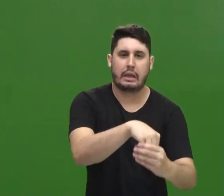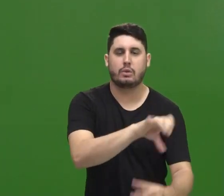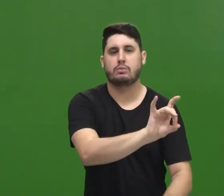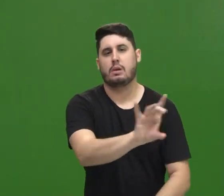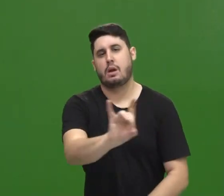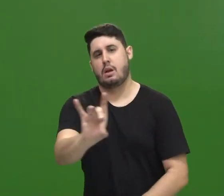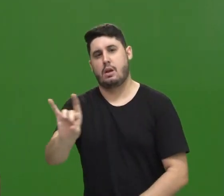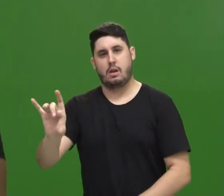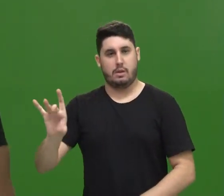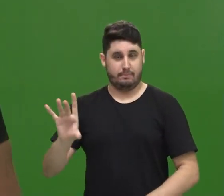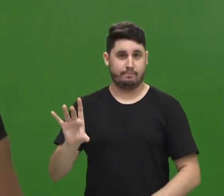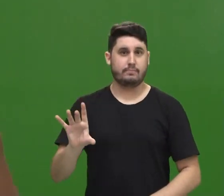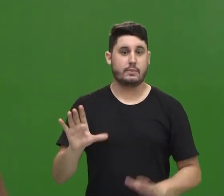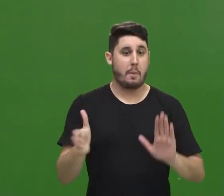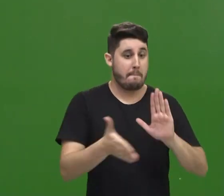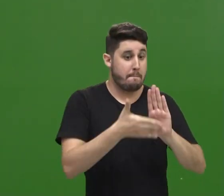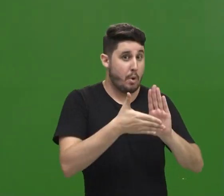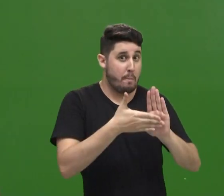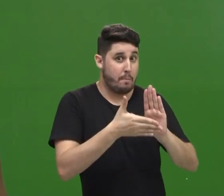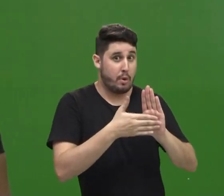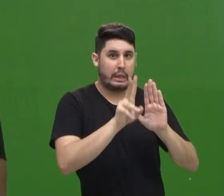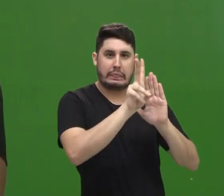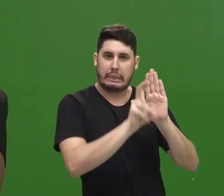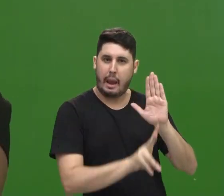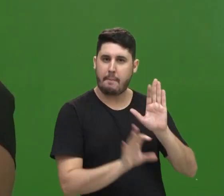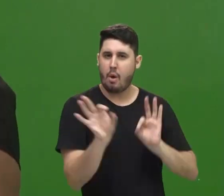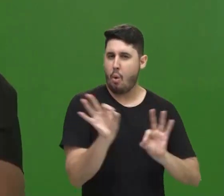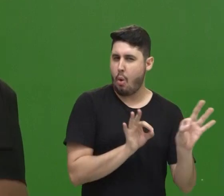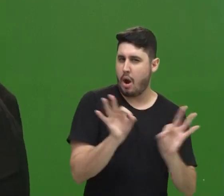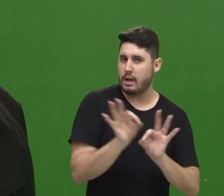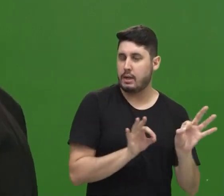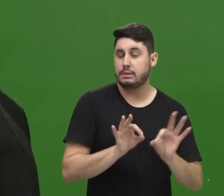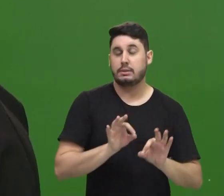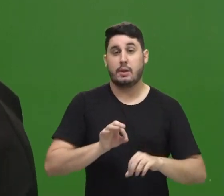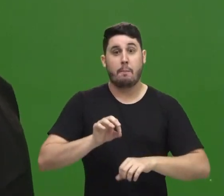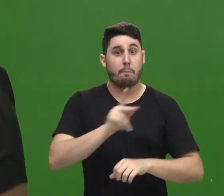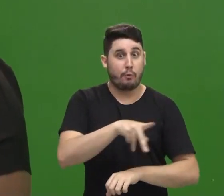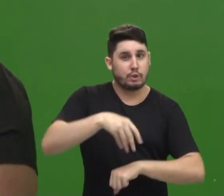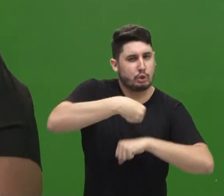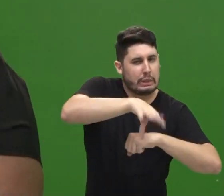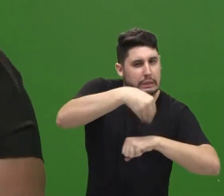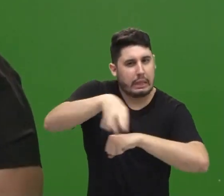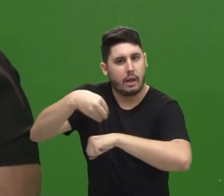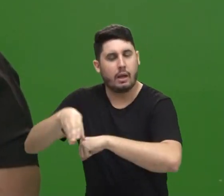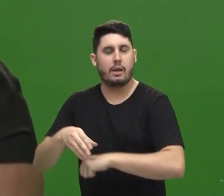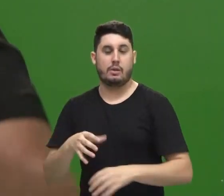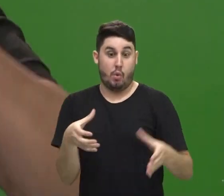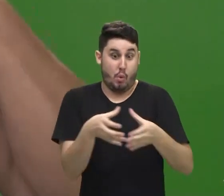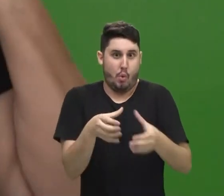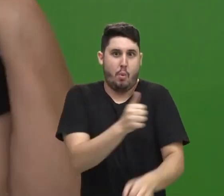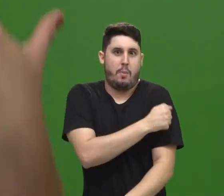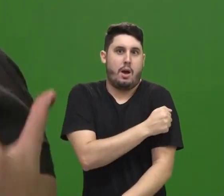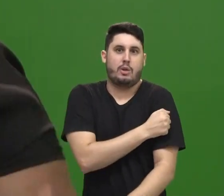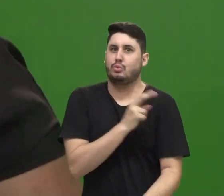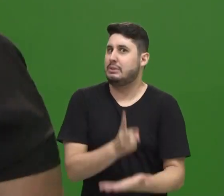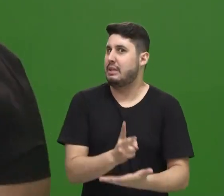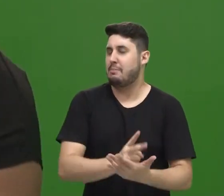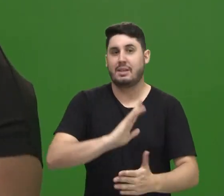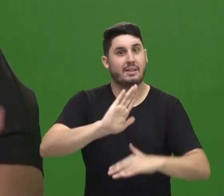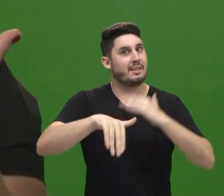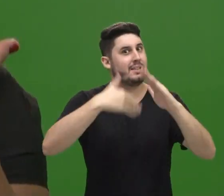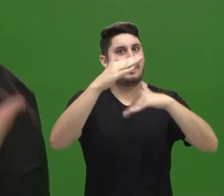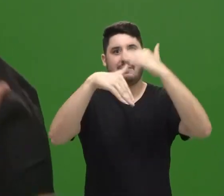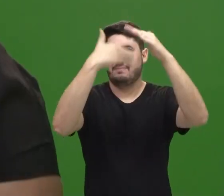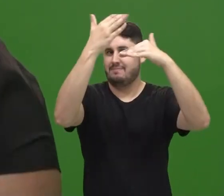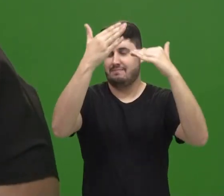casa. Com as propostas organizadas, com as dicas dos professores, nossos alunos seguem crescendo.